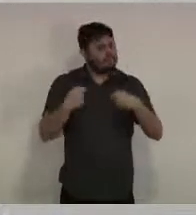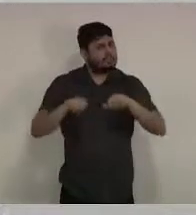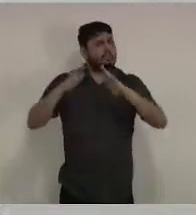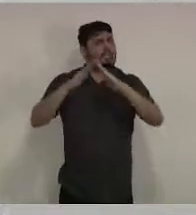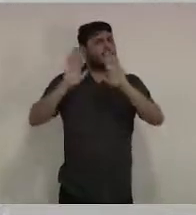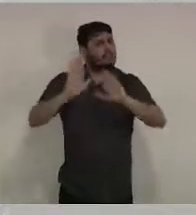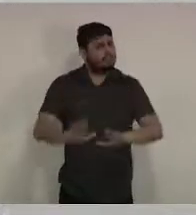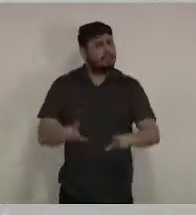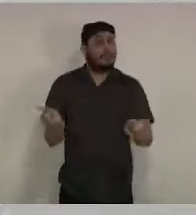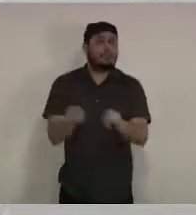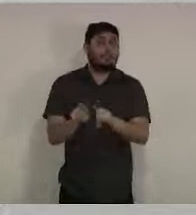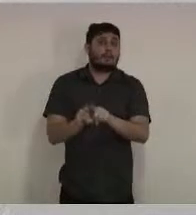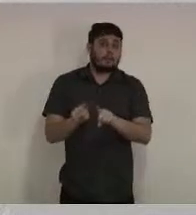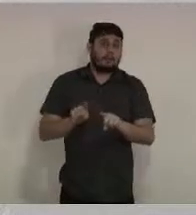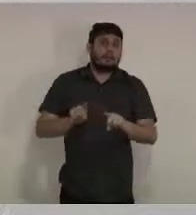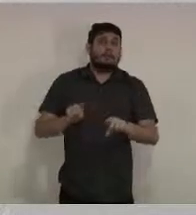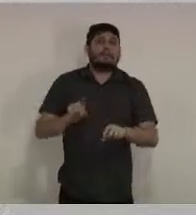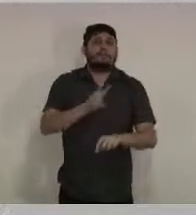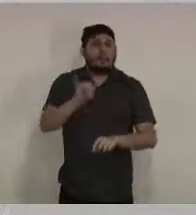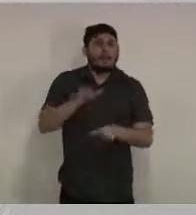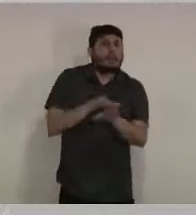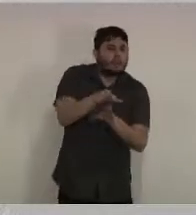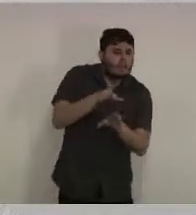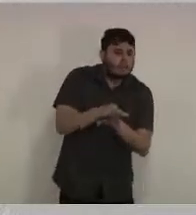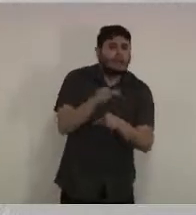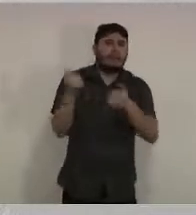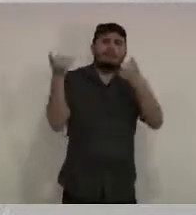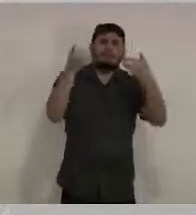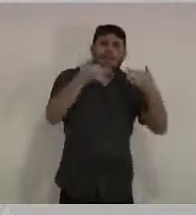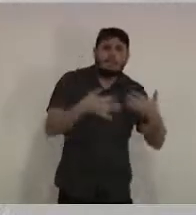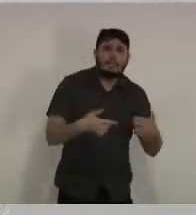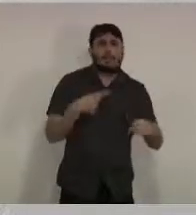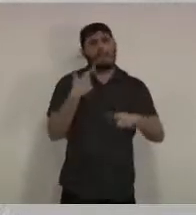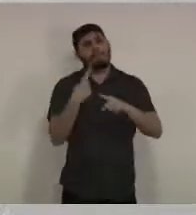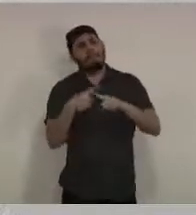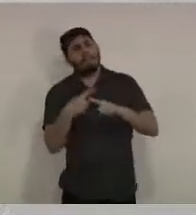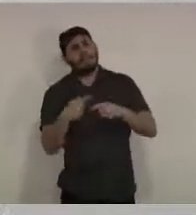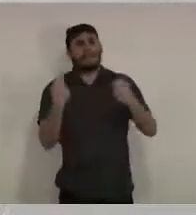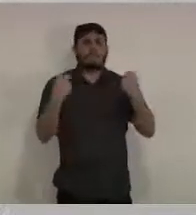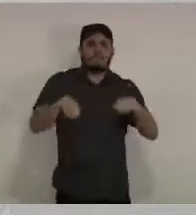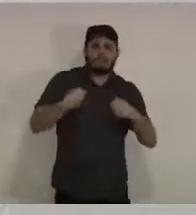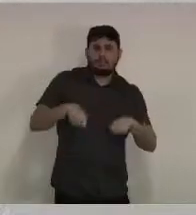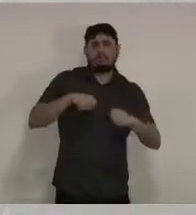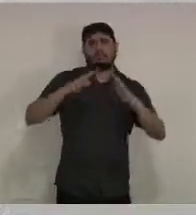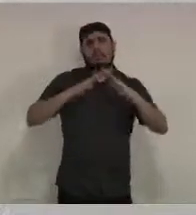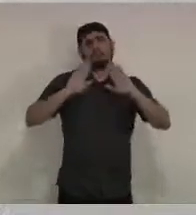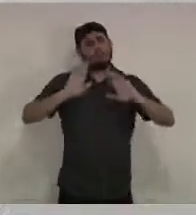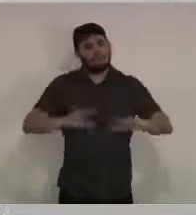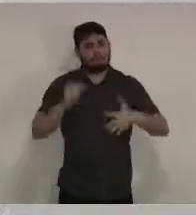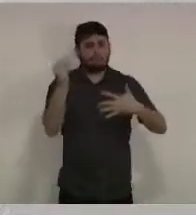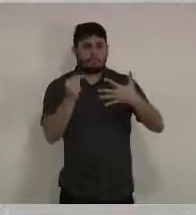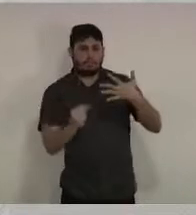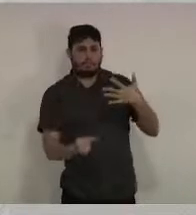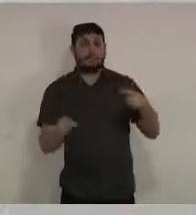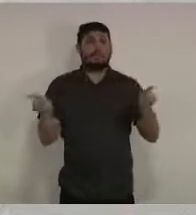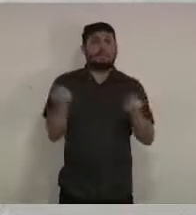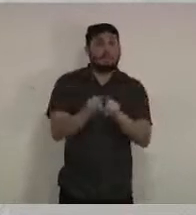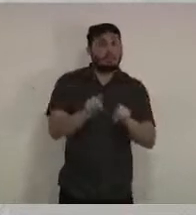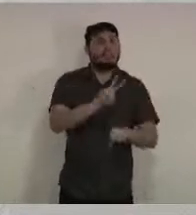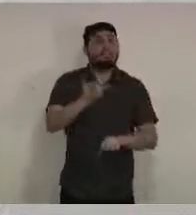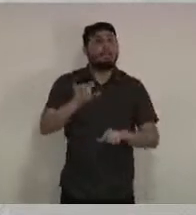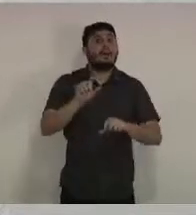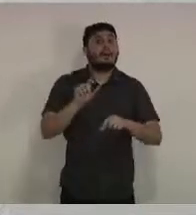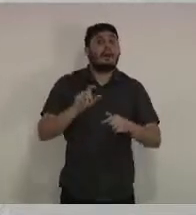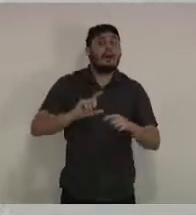são as consequências e realizando testes também. E nós vamos ter essa ampliação. A gente já vem realizando os testes na população,